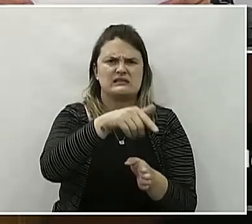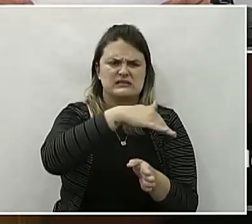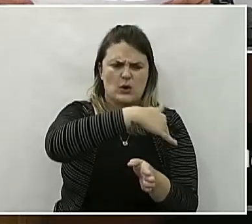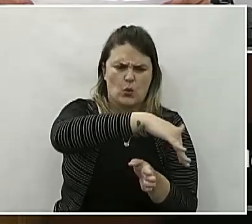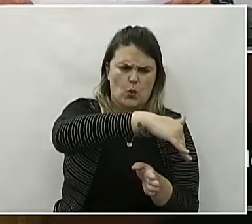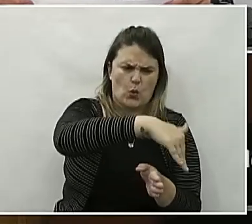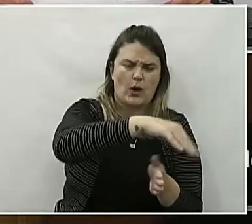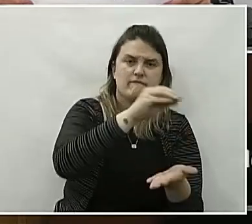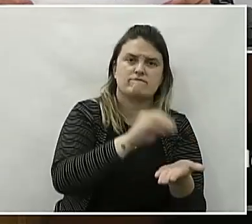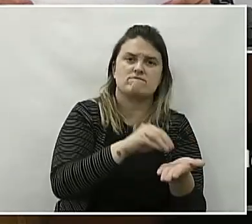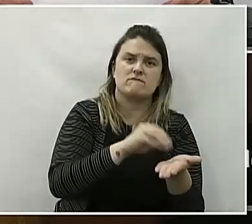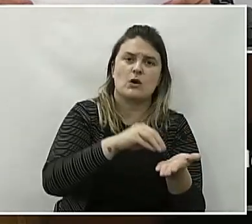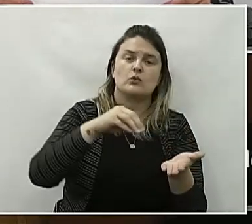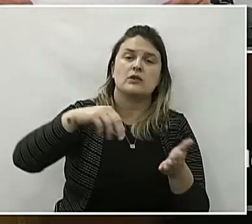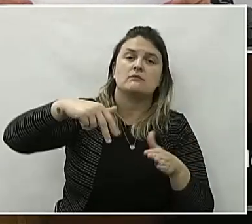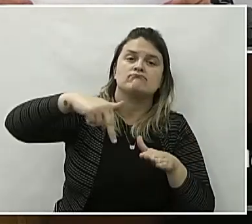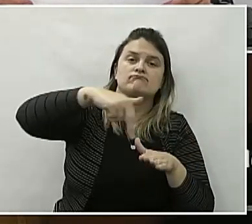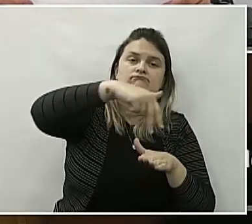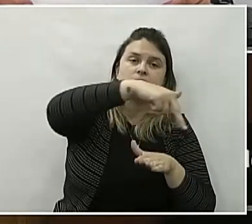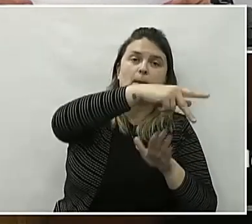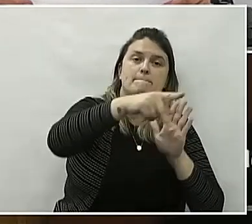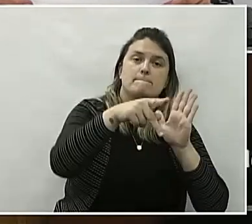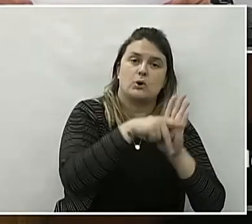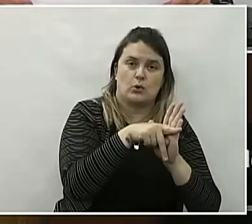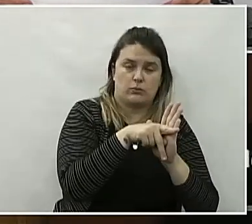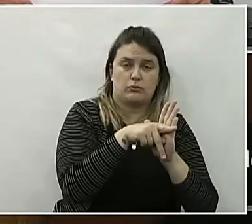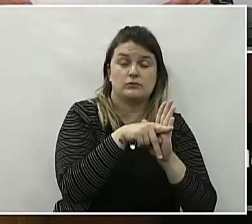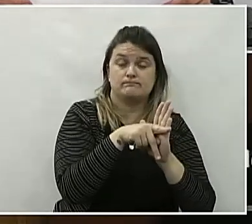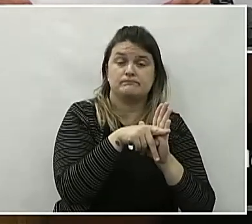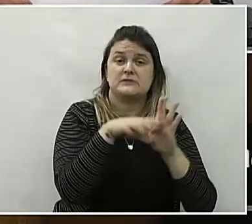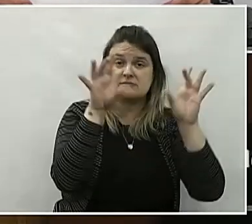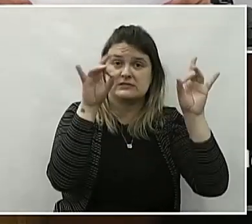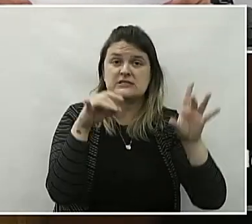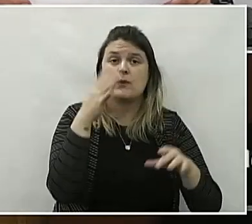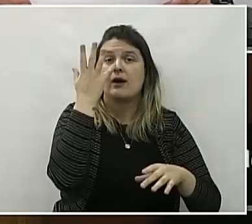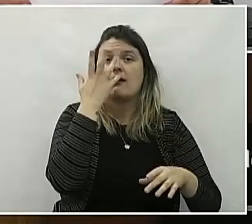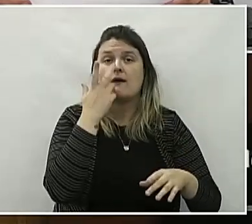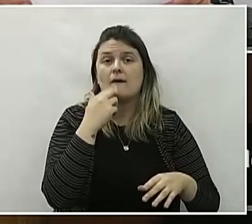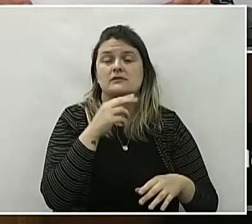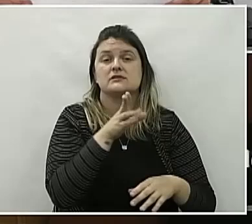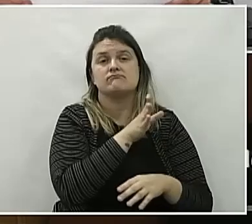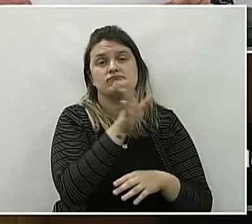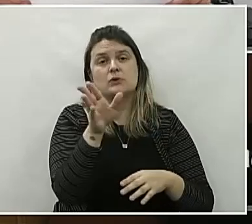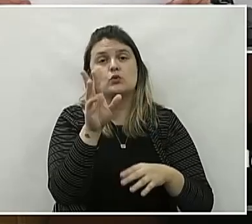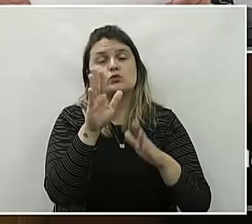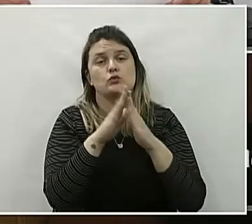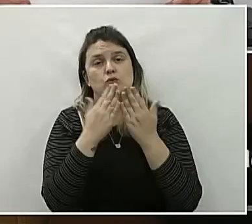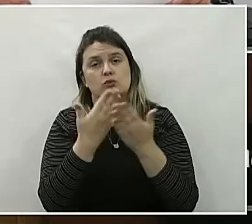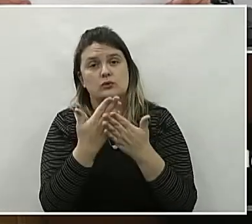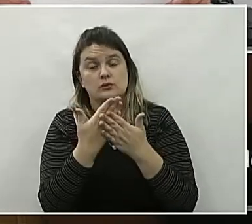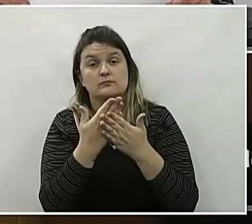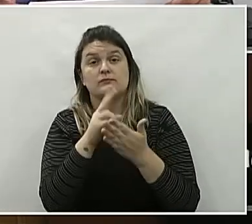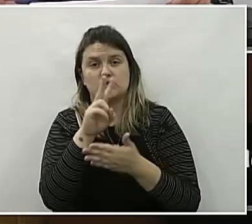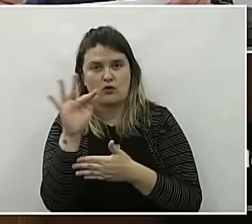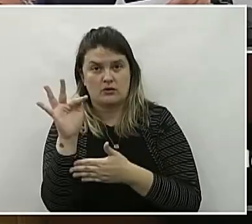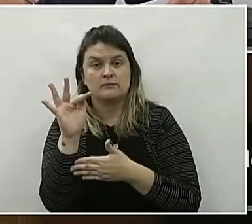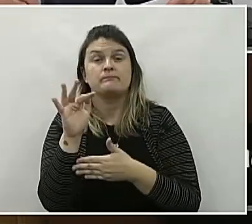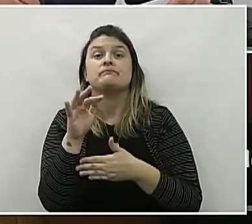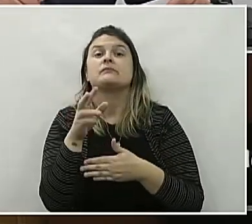notável a ausência de sinalização adequada para os pedestres, especialmente as crianças que frequentam a referida escola e